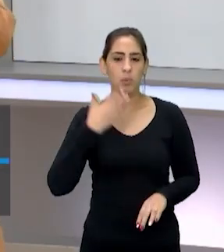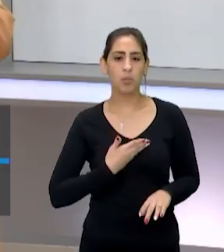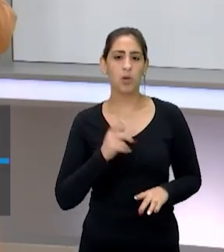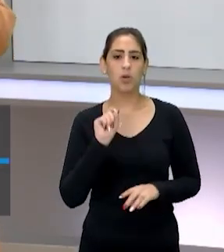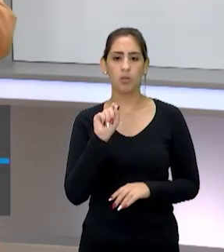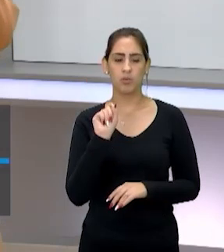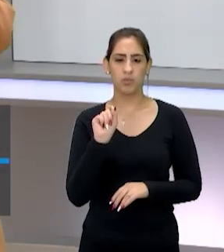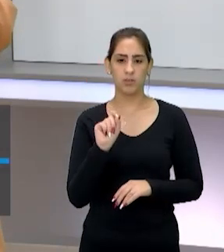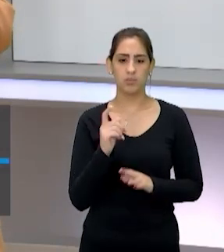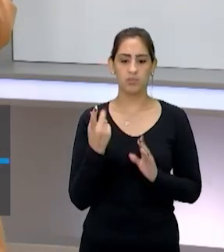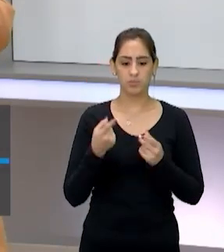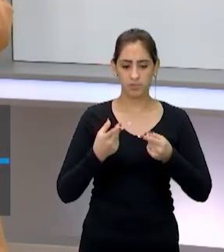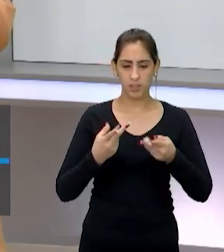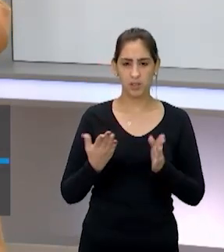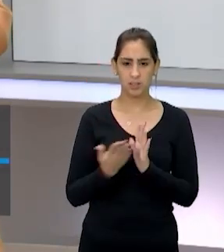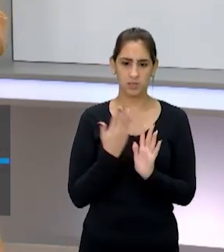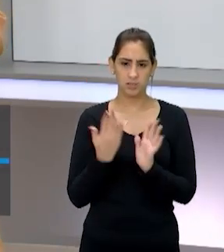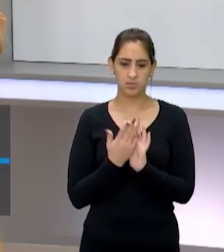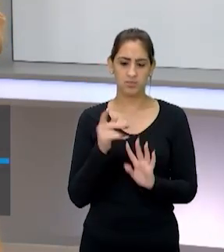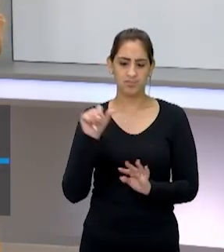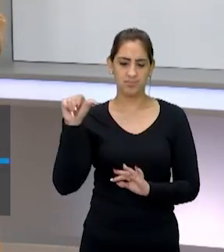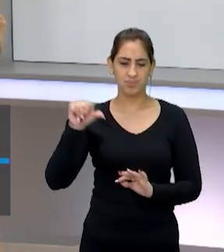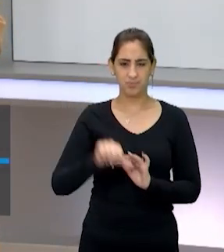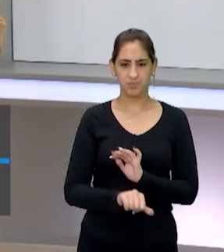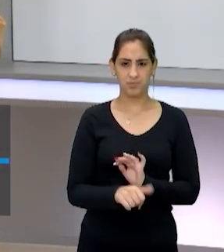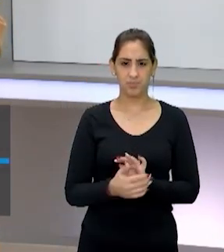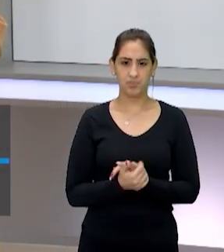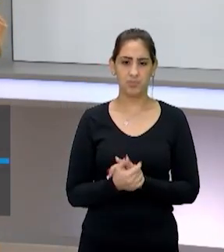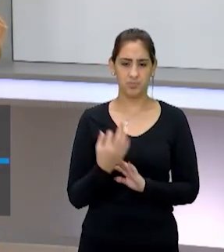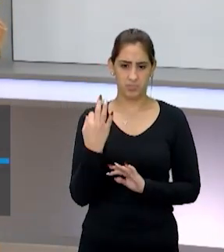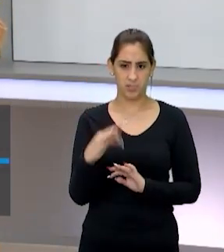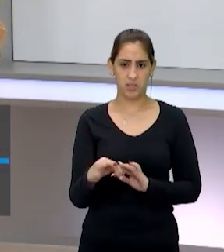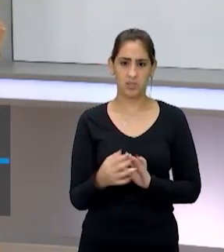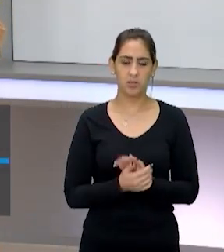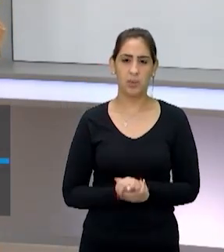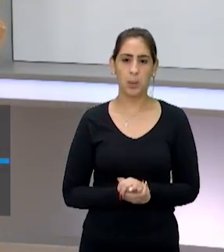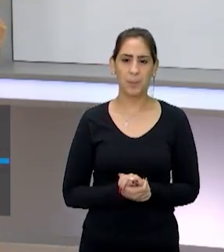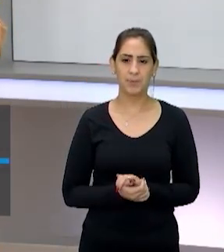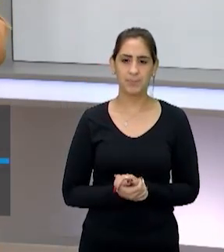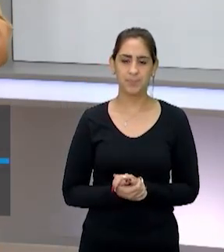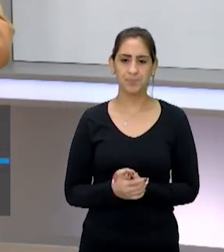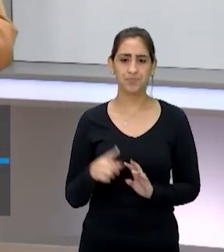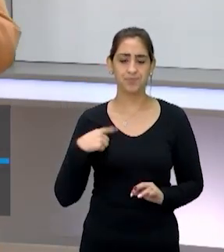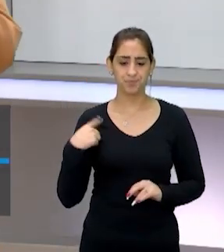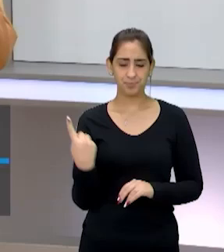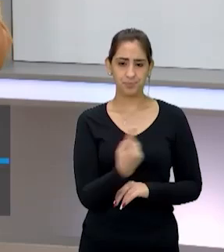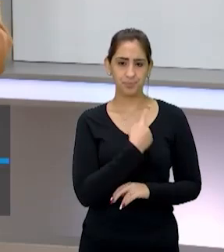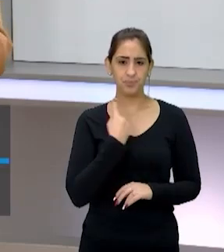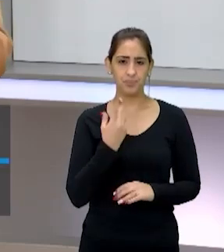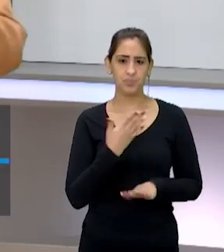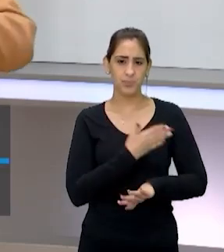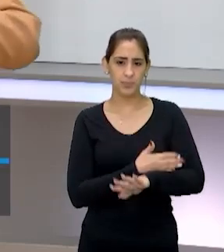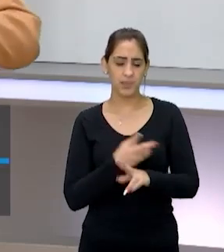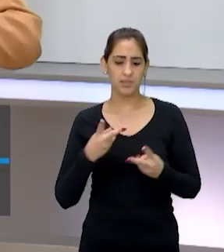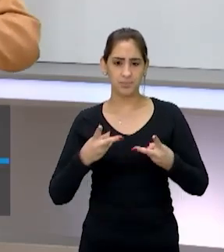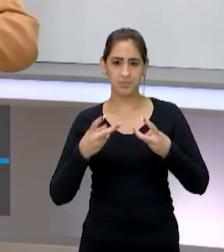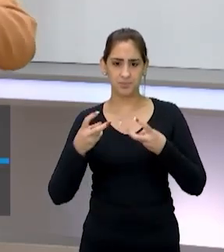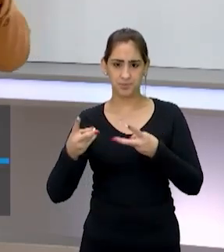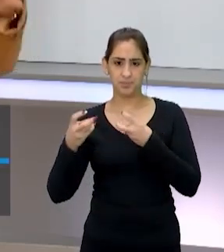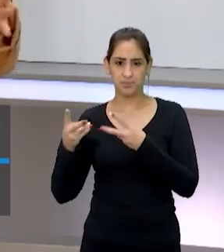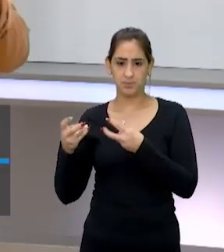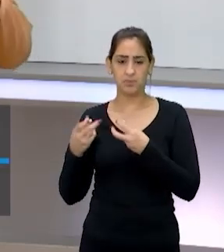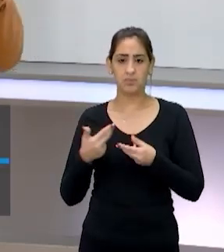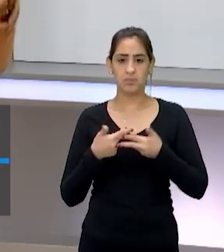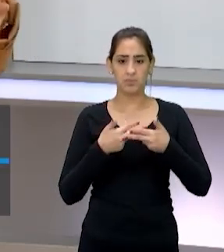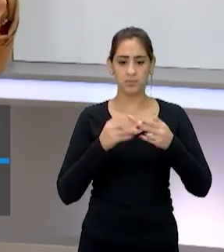decadência, a venda de livro está em decadência, certo? Então a gente começa a perceber que tudo